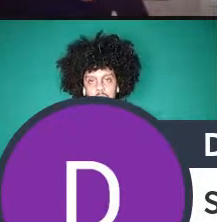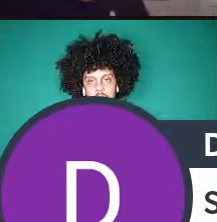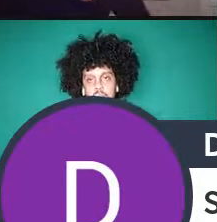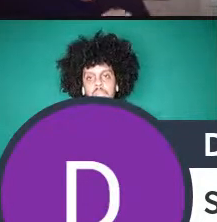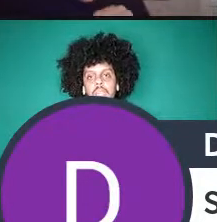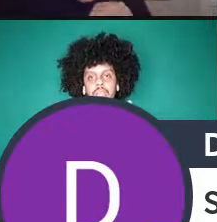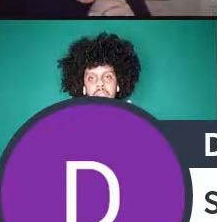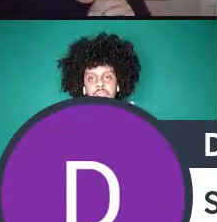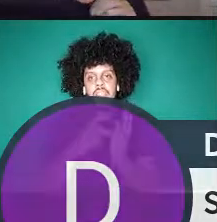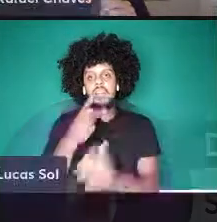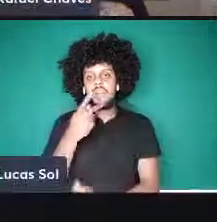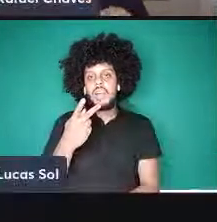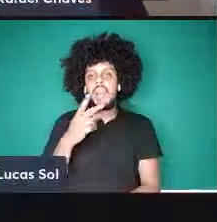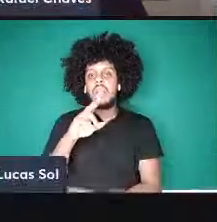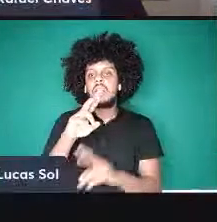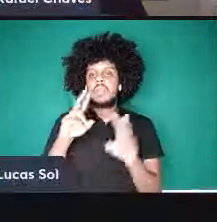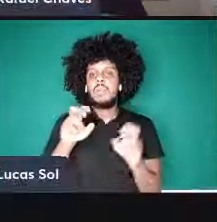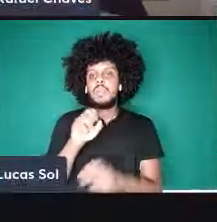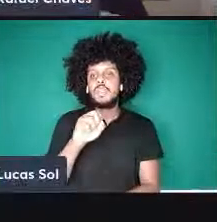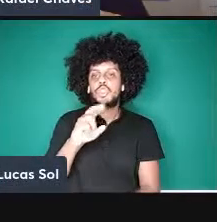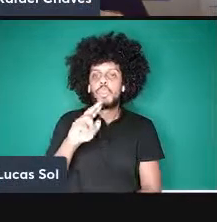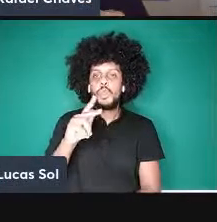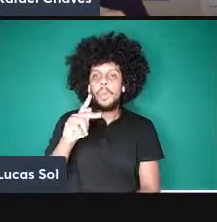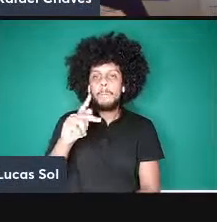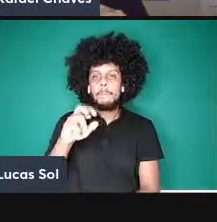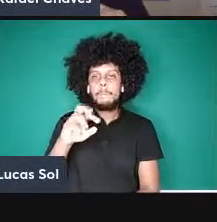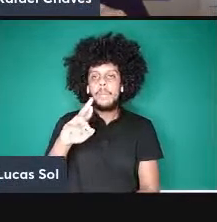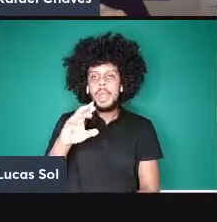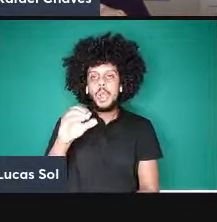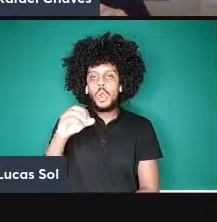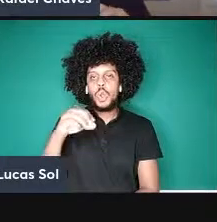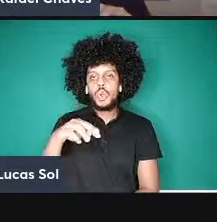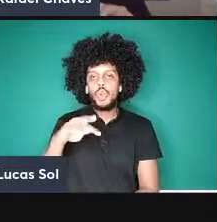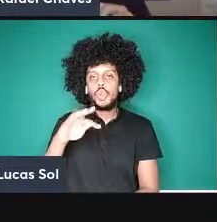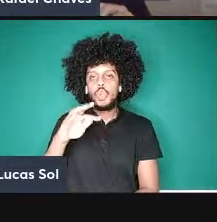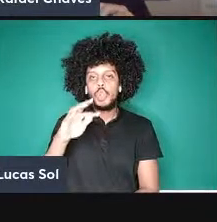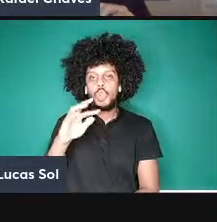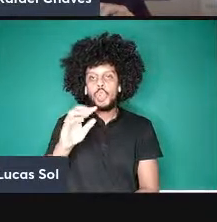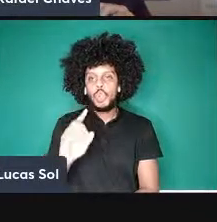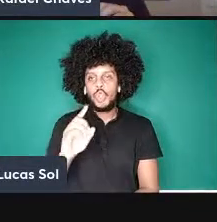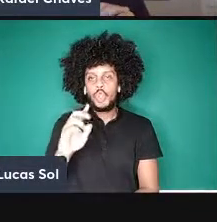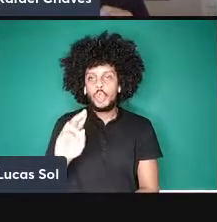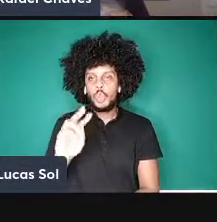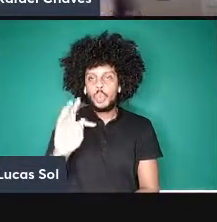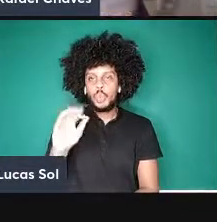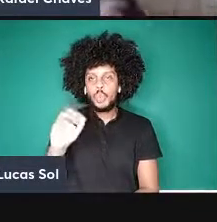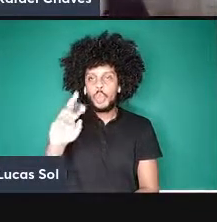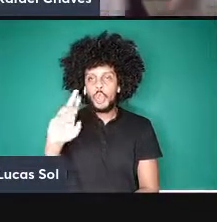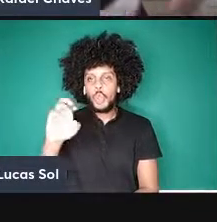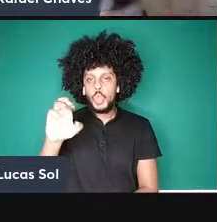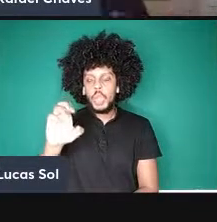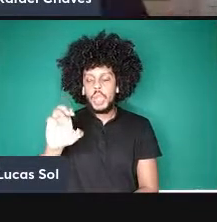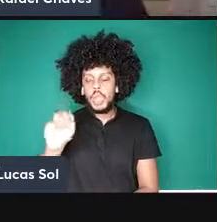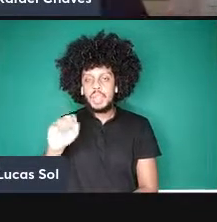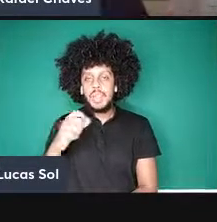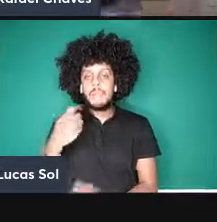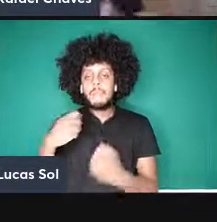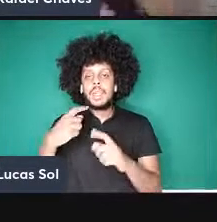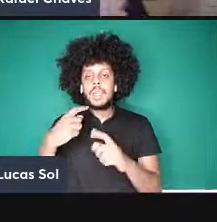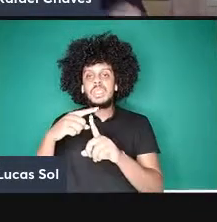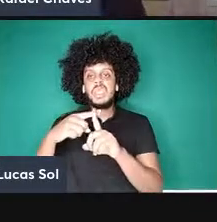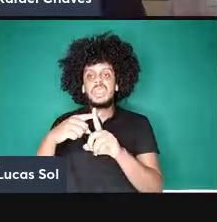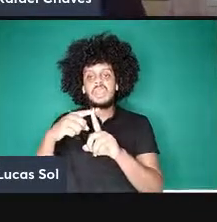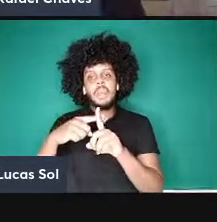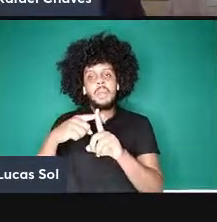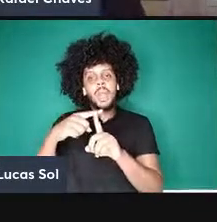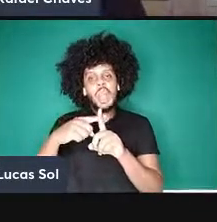supercondutores você precisa de uma temperatura muito baixa mas ela não precisa ser próxima do zero absoluto basta que